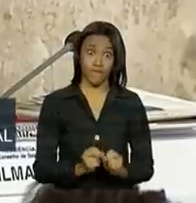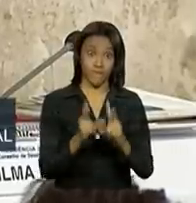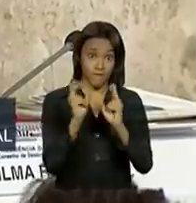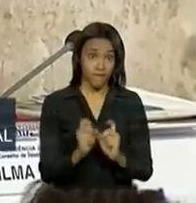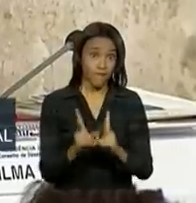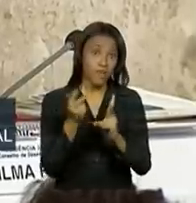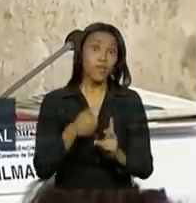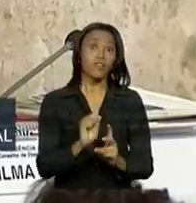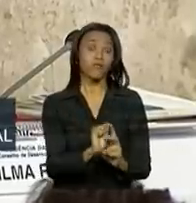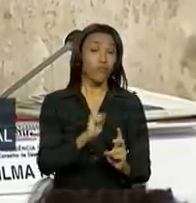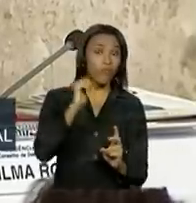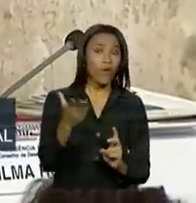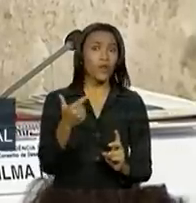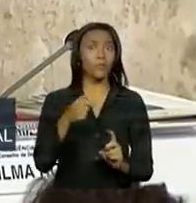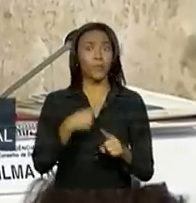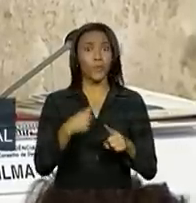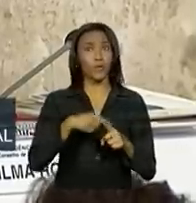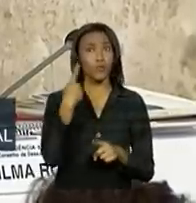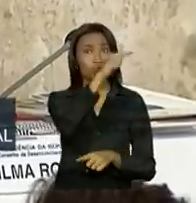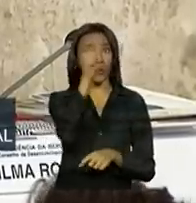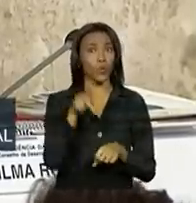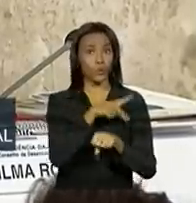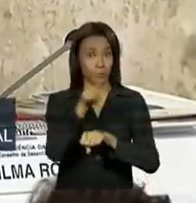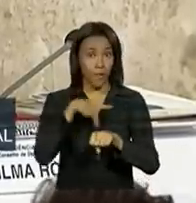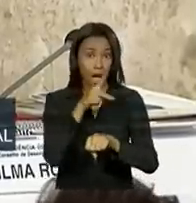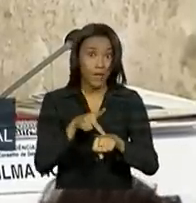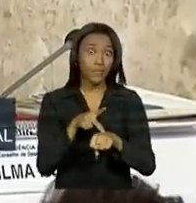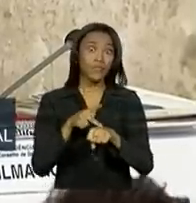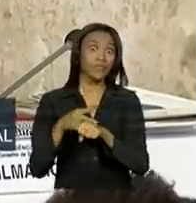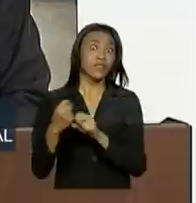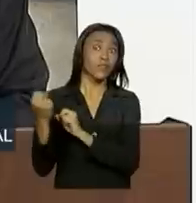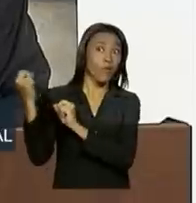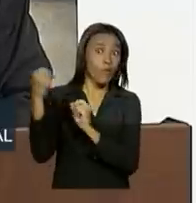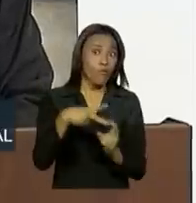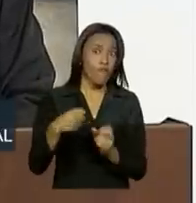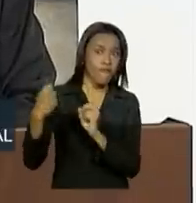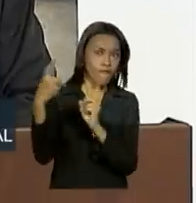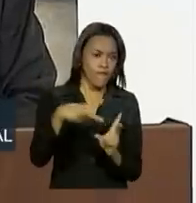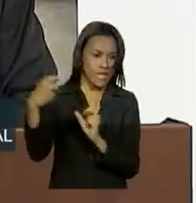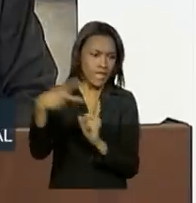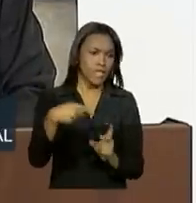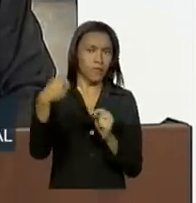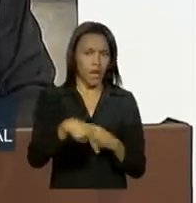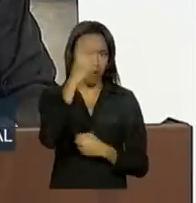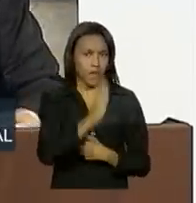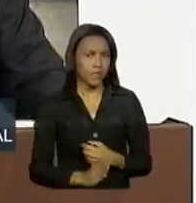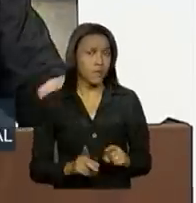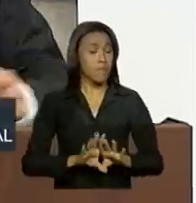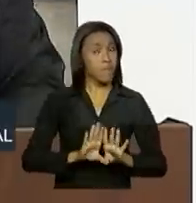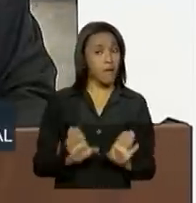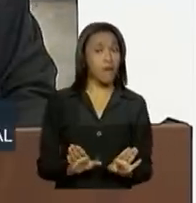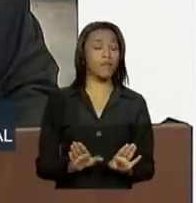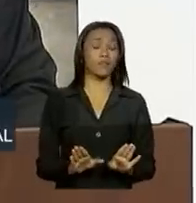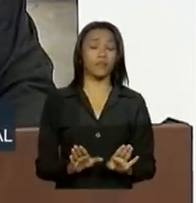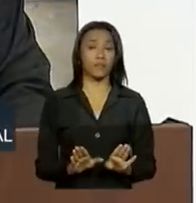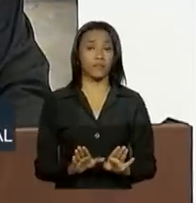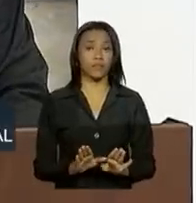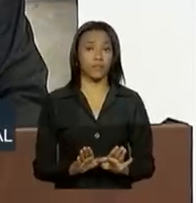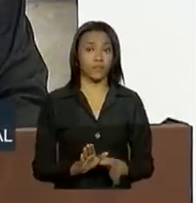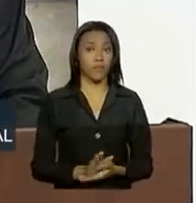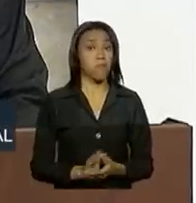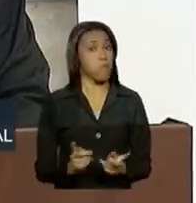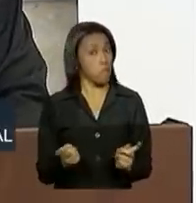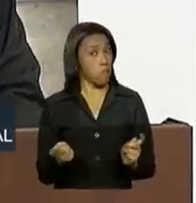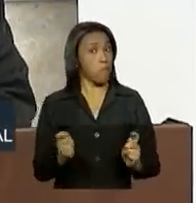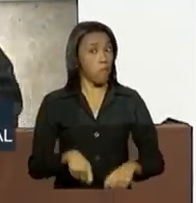pelo desespero dos países que estão exportando para o Brasil a qualquer custo, mas isto pode